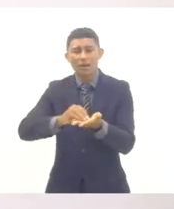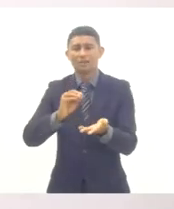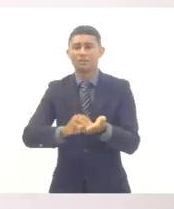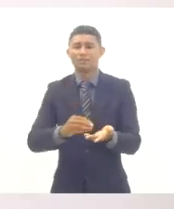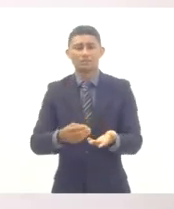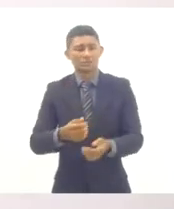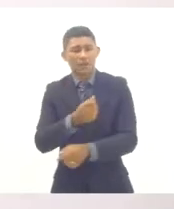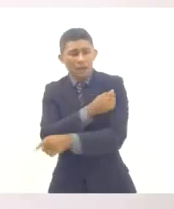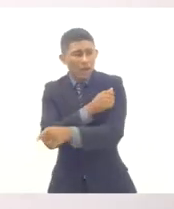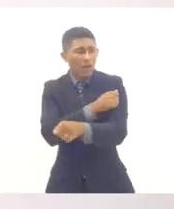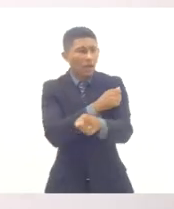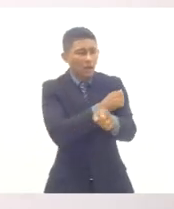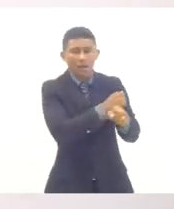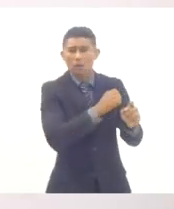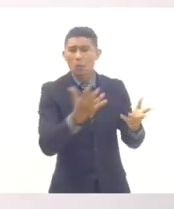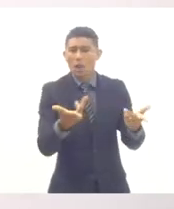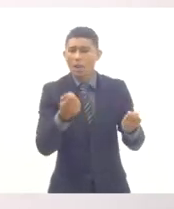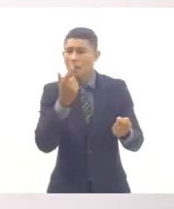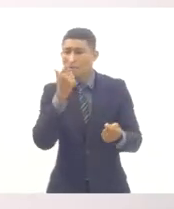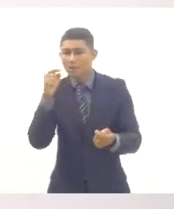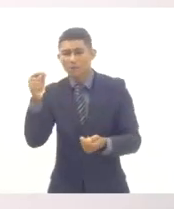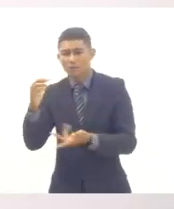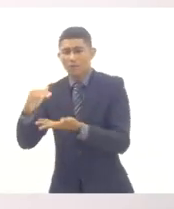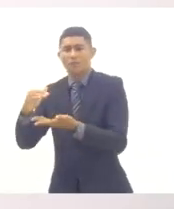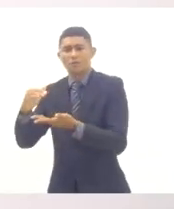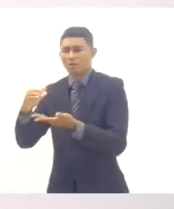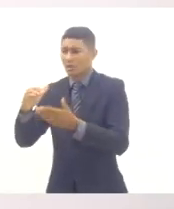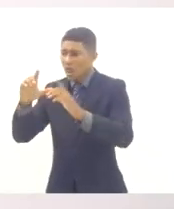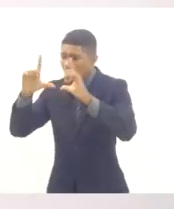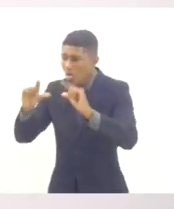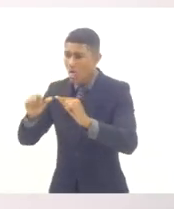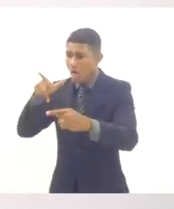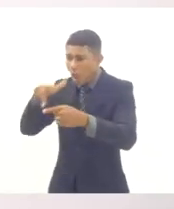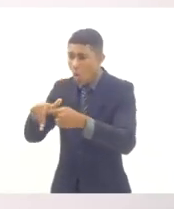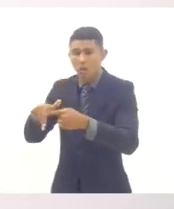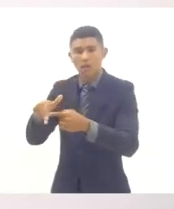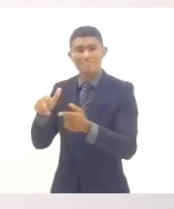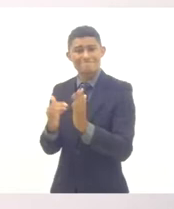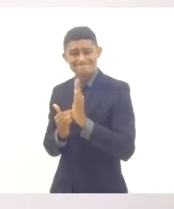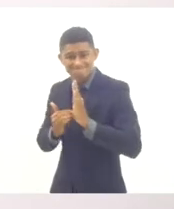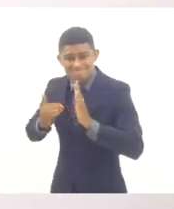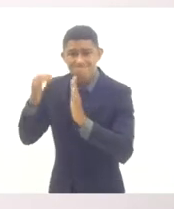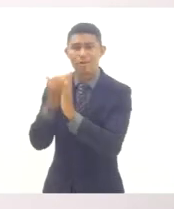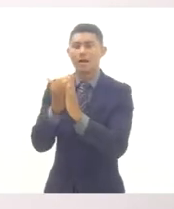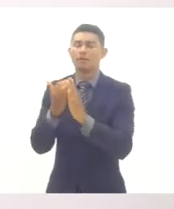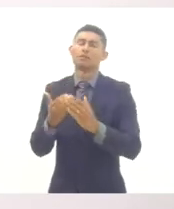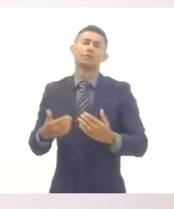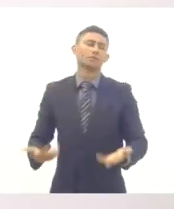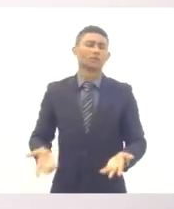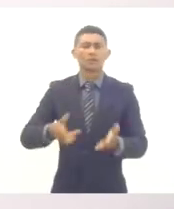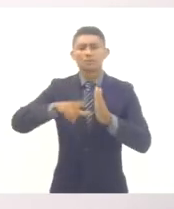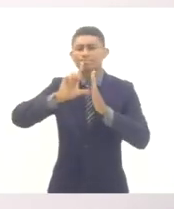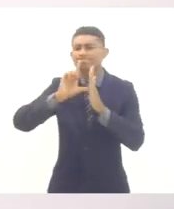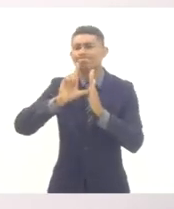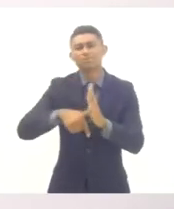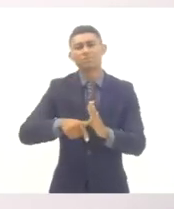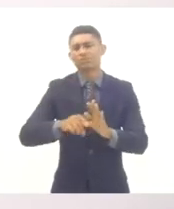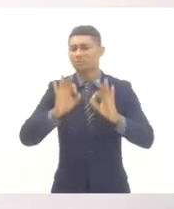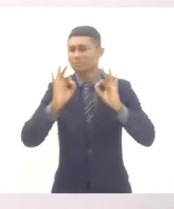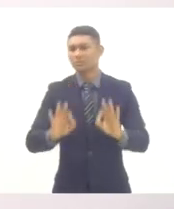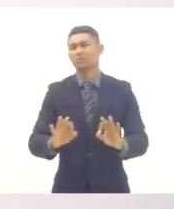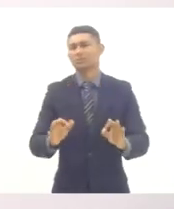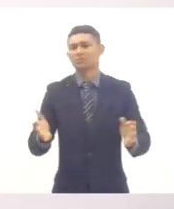aluno-qualidade, ele ainda, por cima, é cortado, nós ficamos muito defasados em relação ao